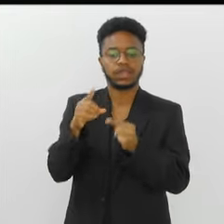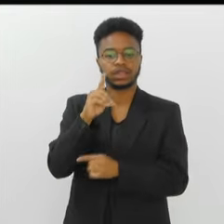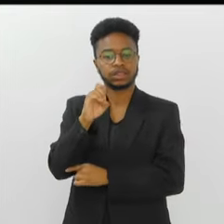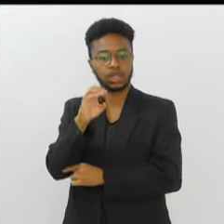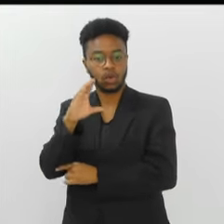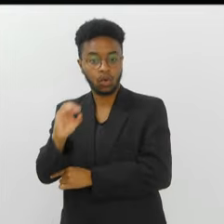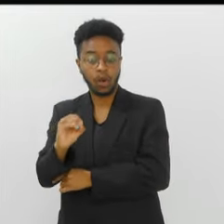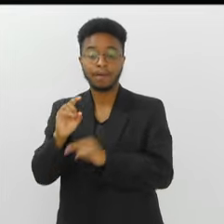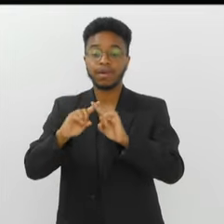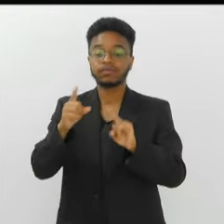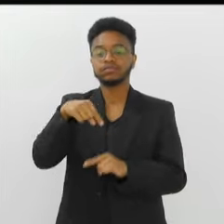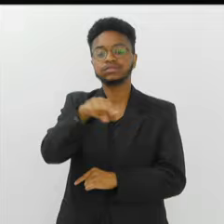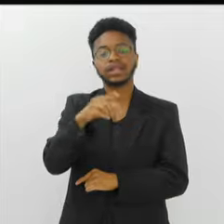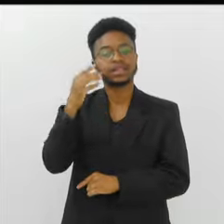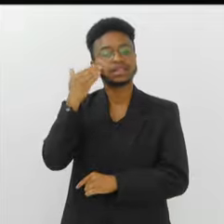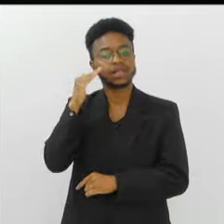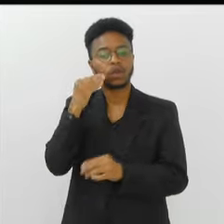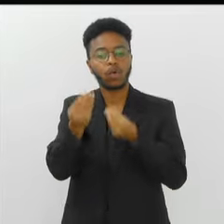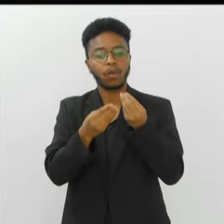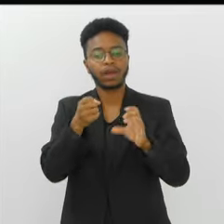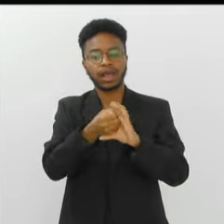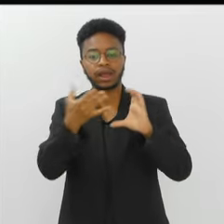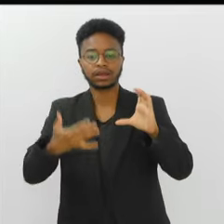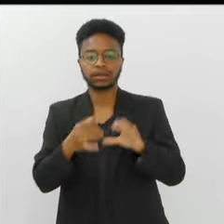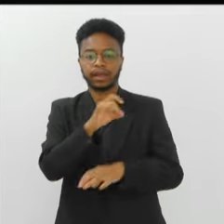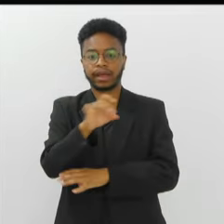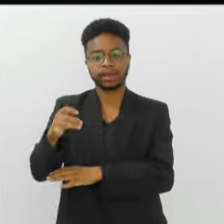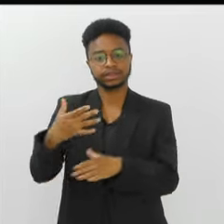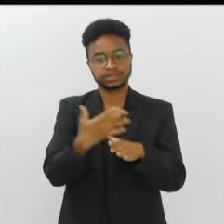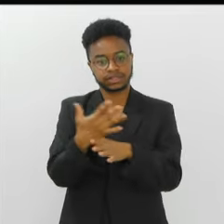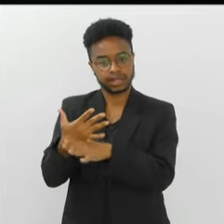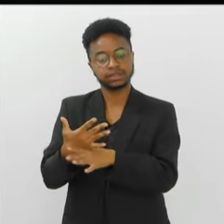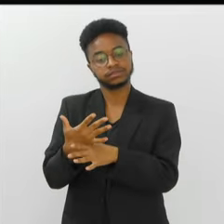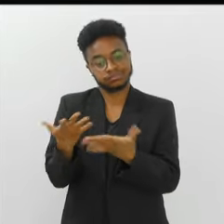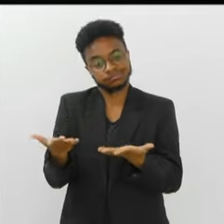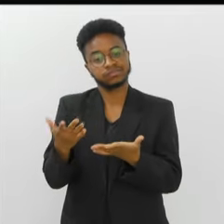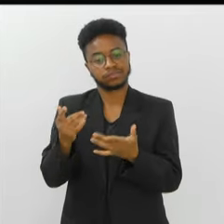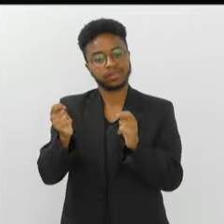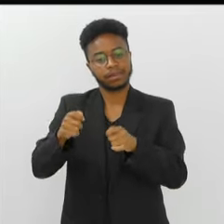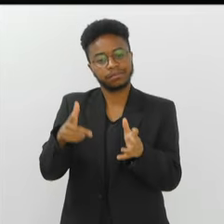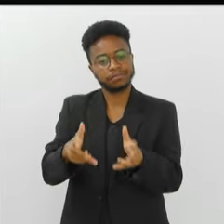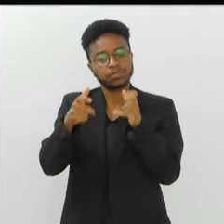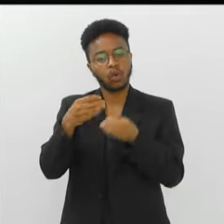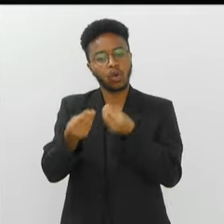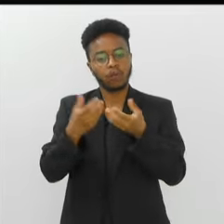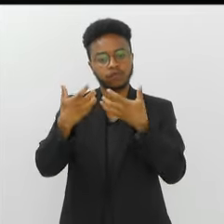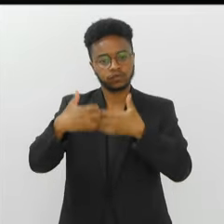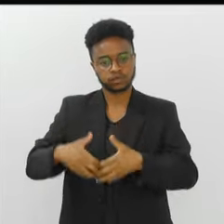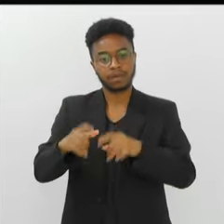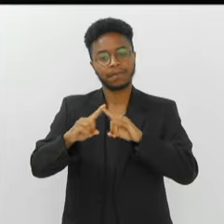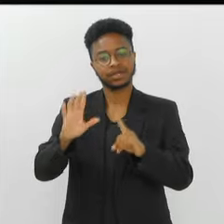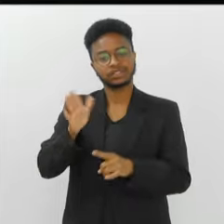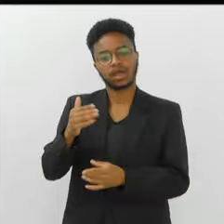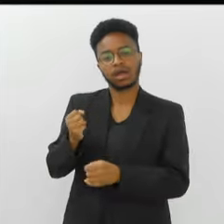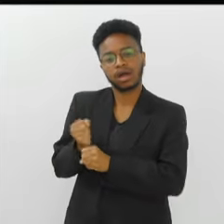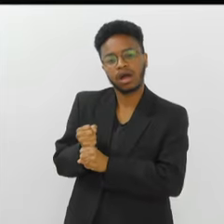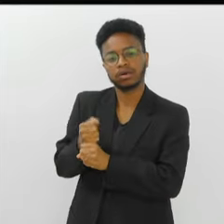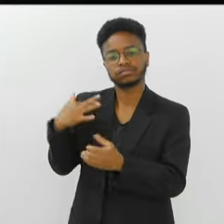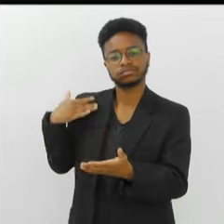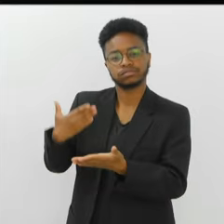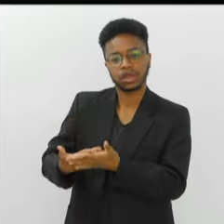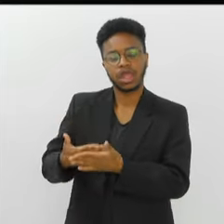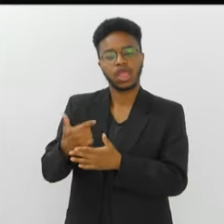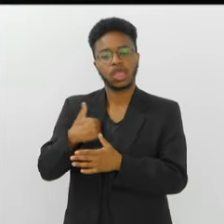personalidades de cada cidade e isso vai respondendo muita coisa. Mas, voltando à questão, há muitos anos eu